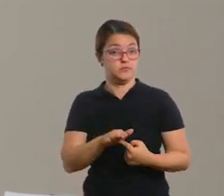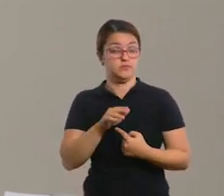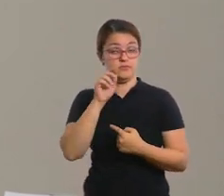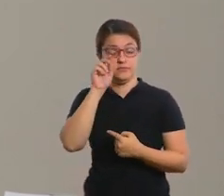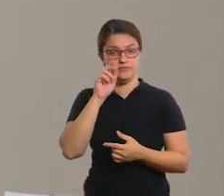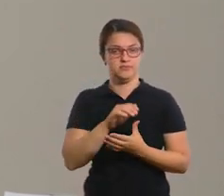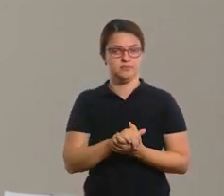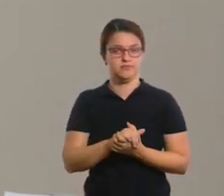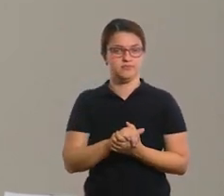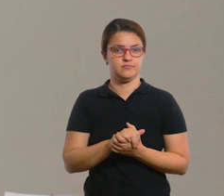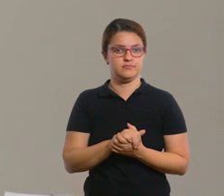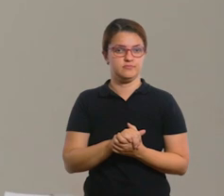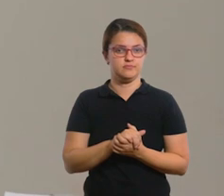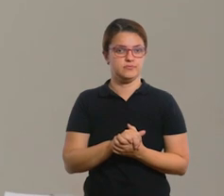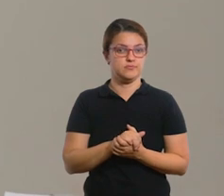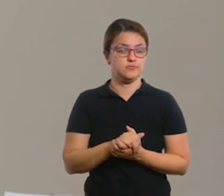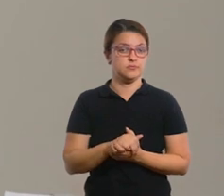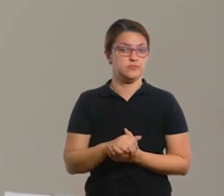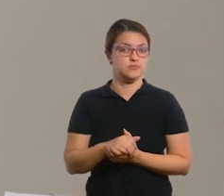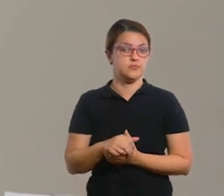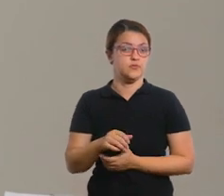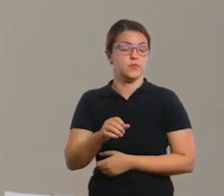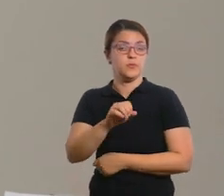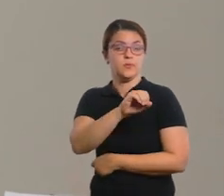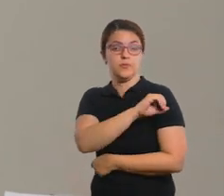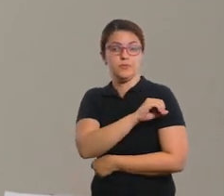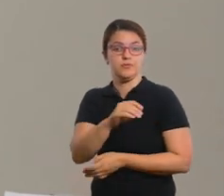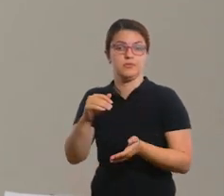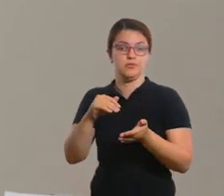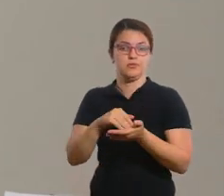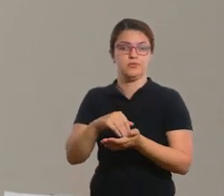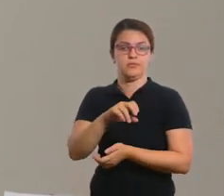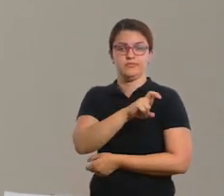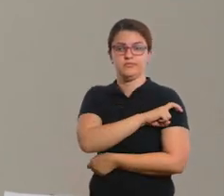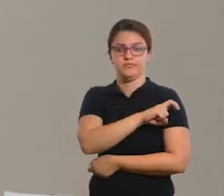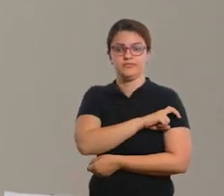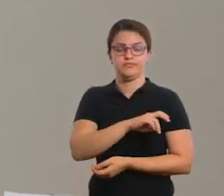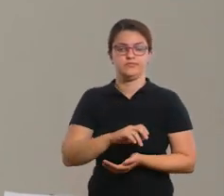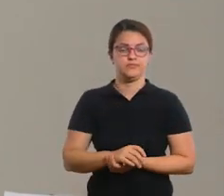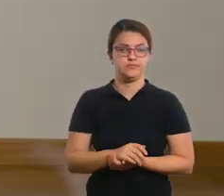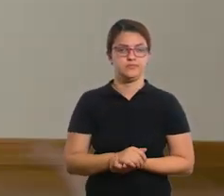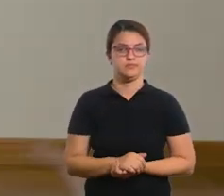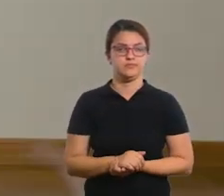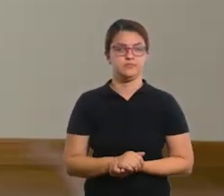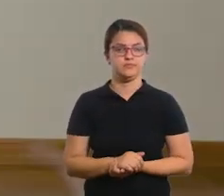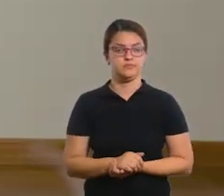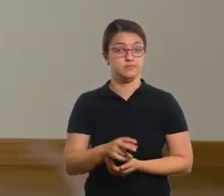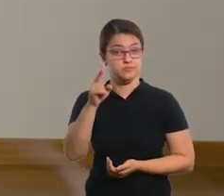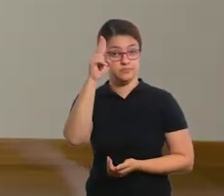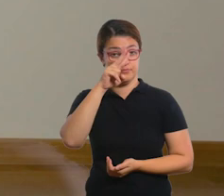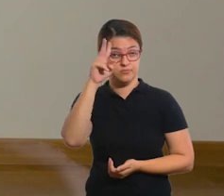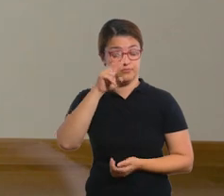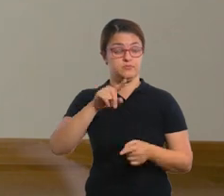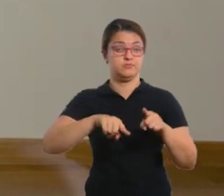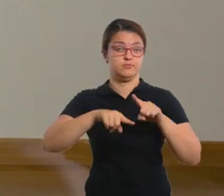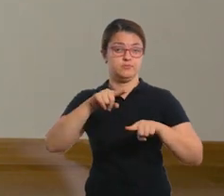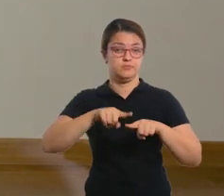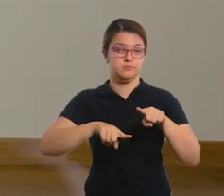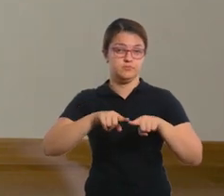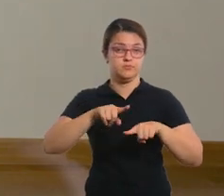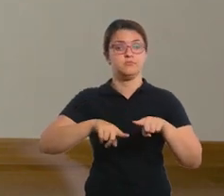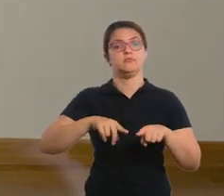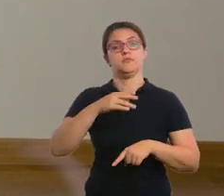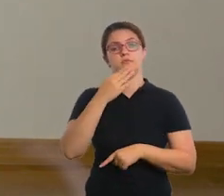como que a gente faz. Lembrando, pré 1 até o quinto ano, muito bem, dá para a gente aplicar essa atividade, tá? Bom, lembra daqueles